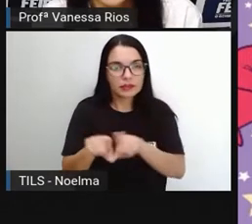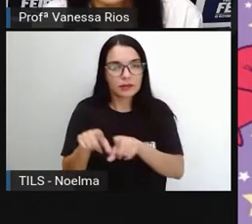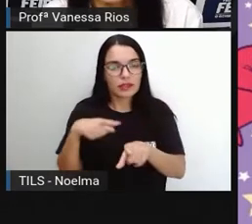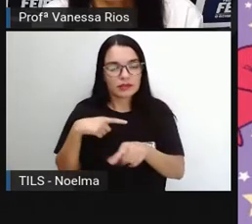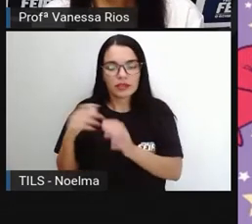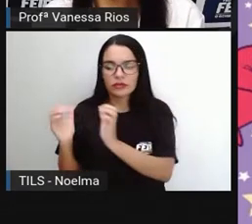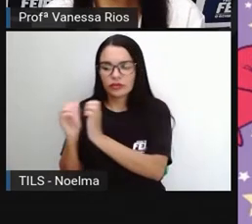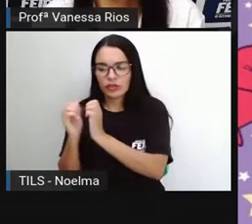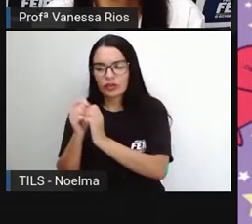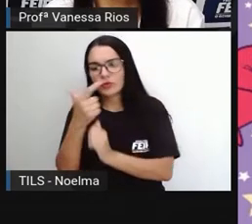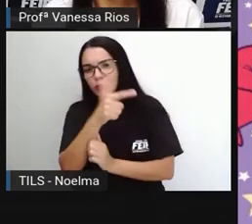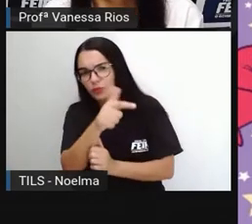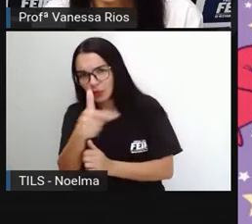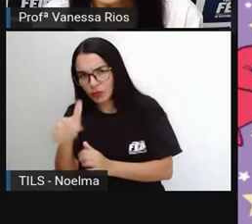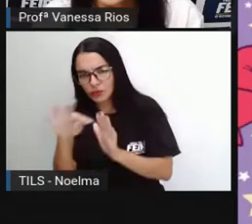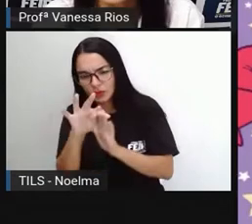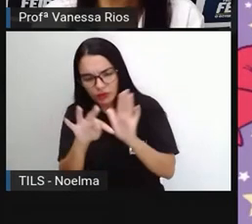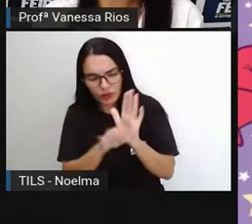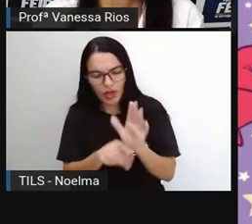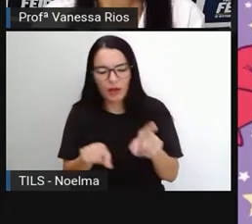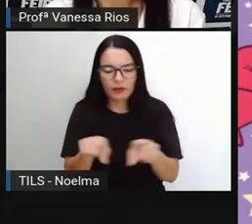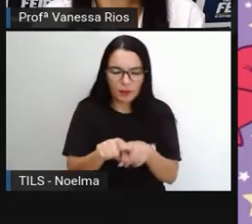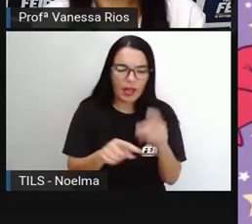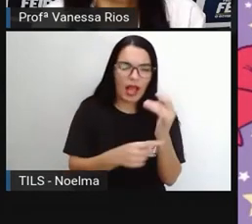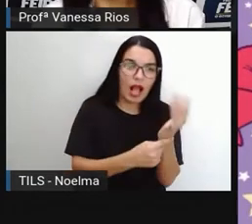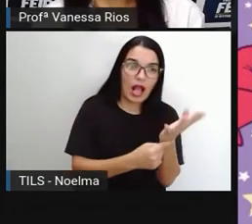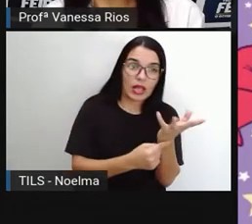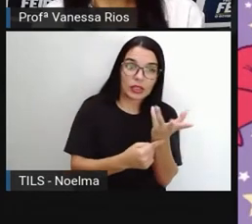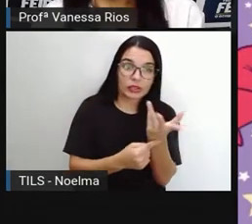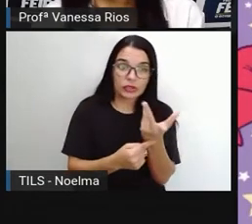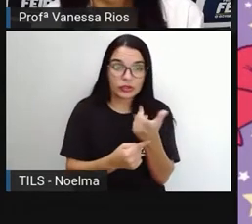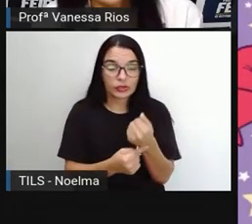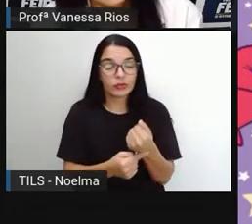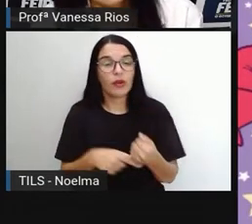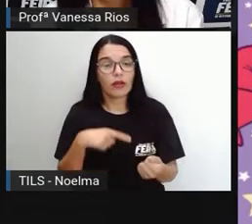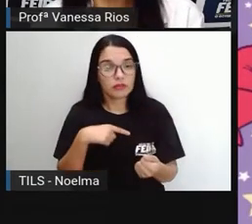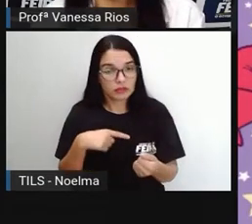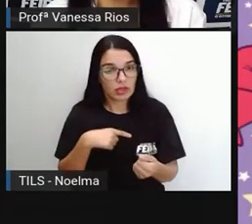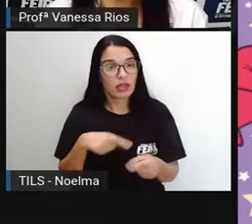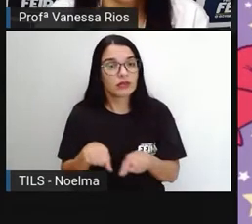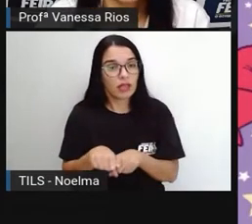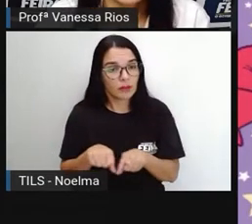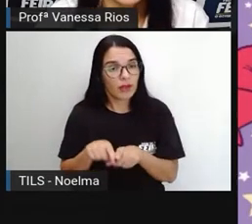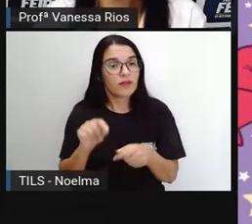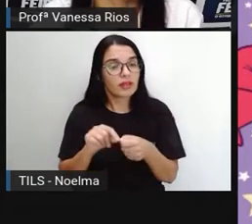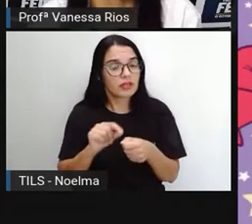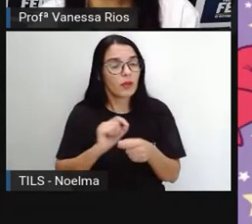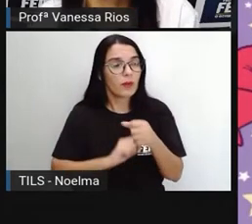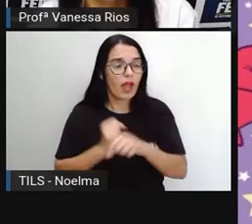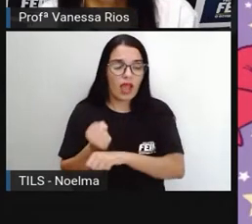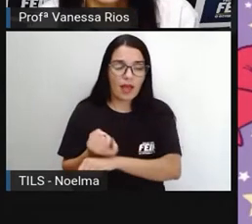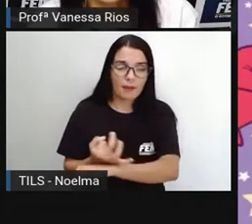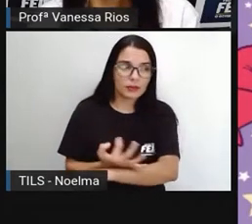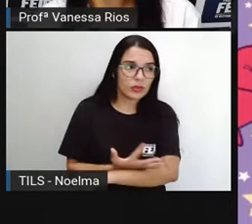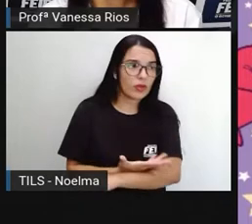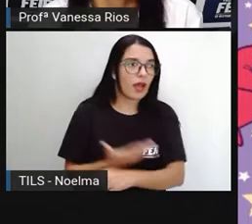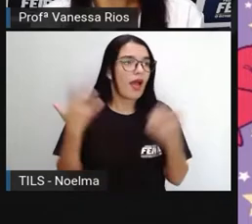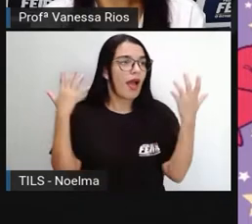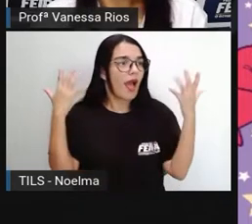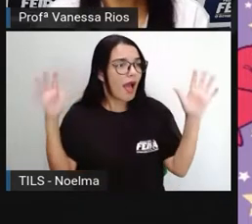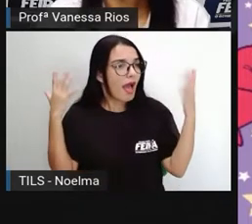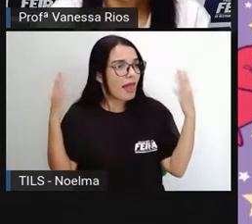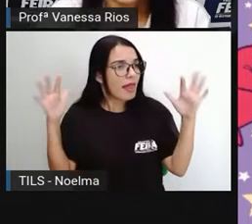textuais e também artísticos que trazem essa função de emocionar, de alegrar,